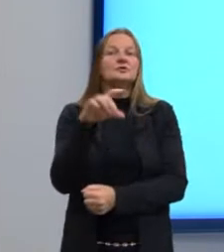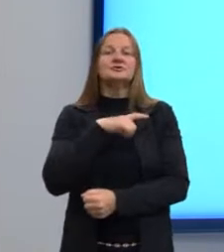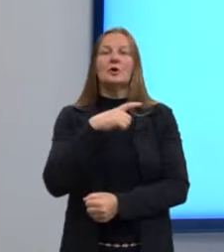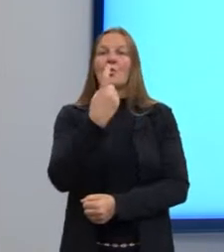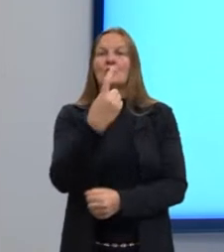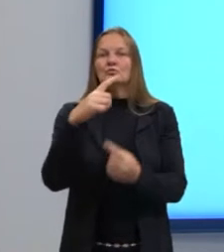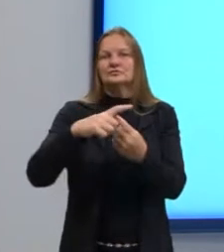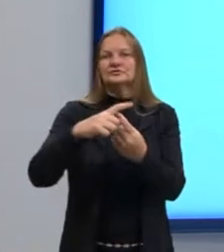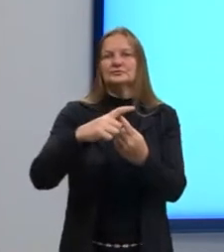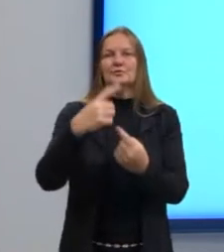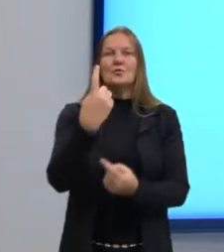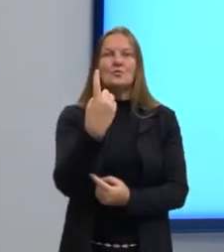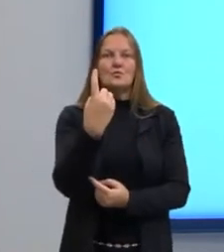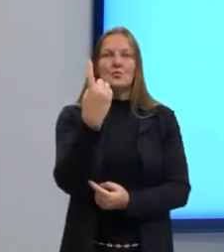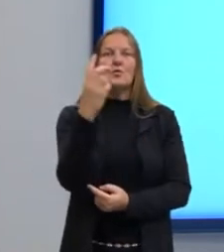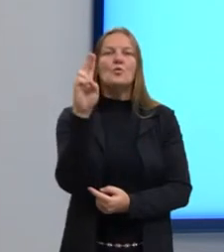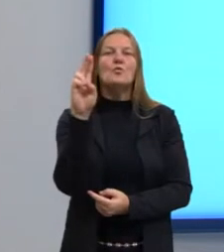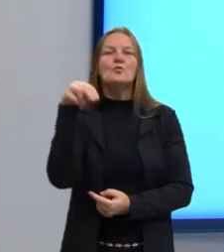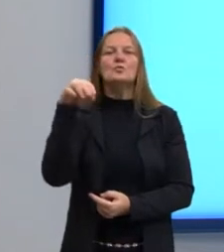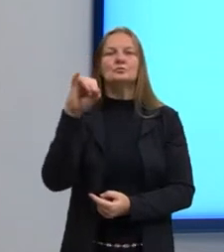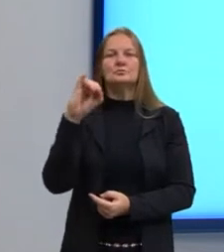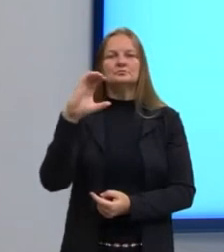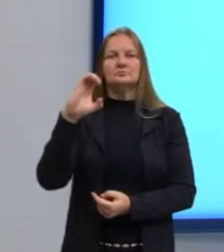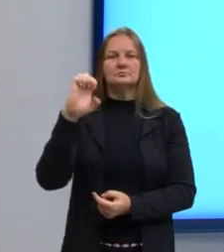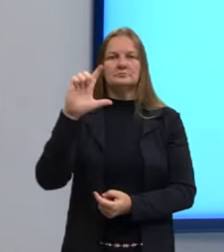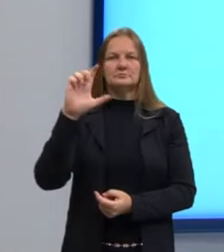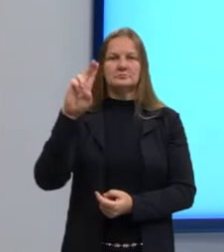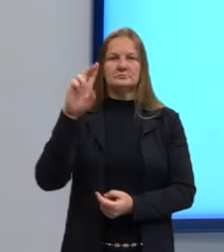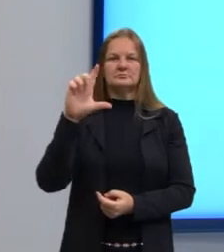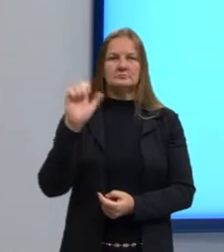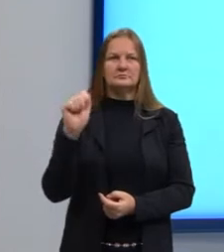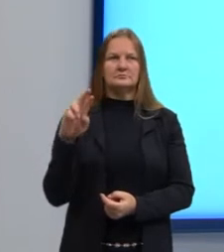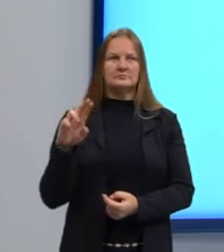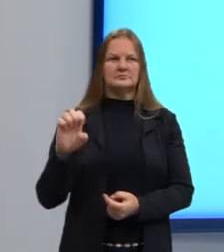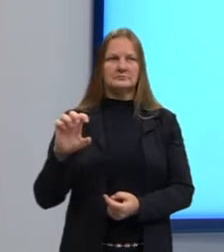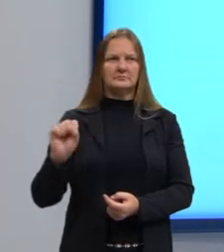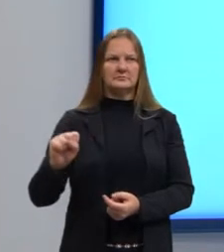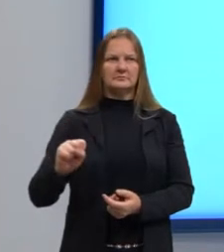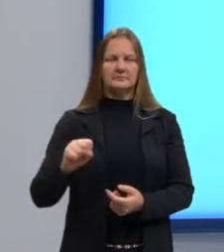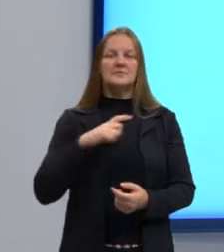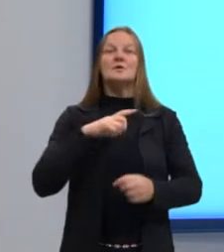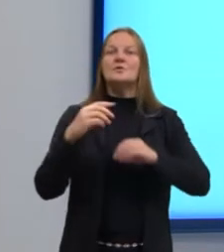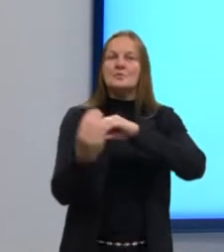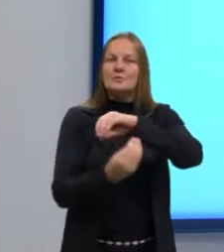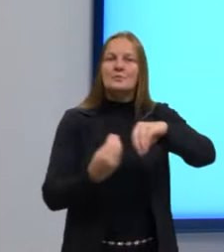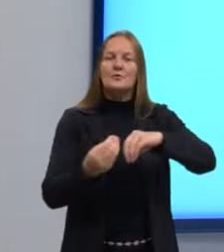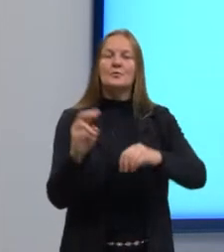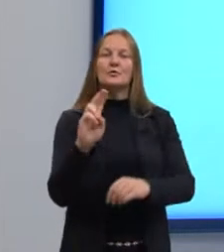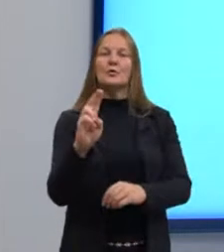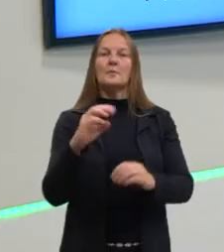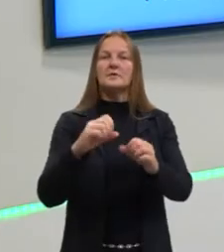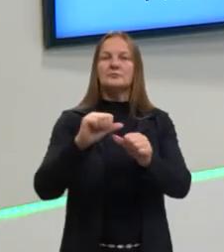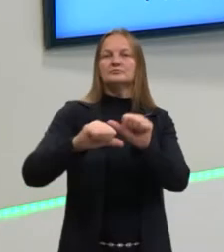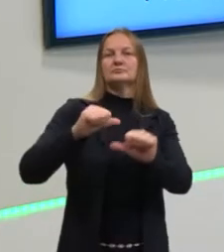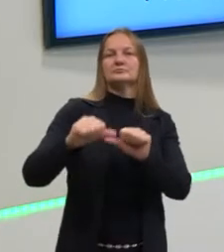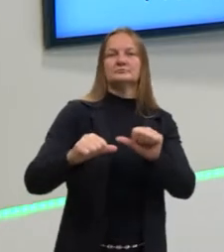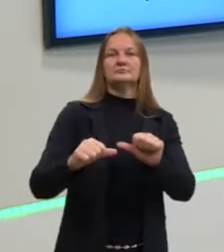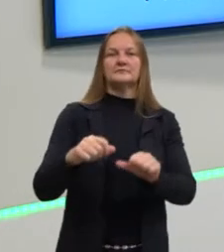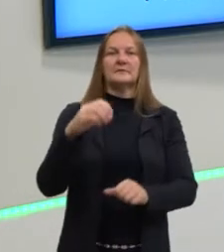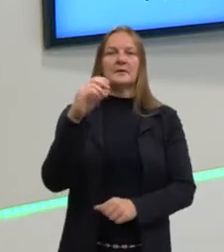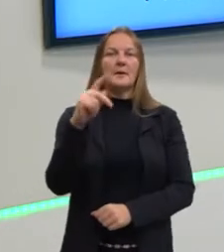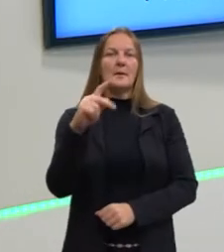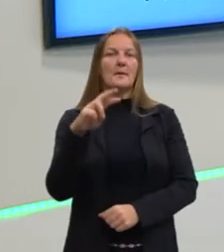Então, quando foram incluídas as algas pluricelulares, aí mudou o nome para Protoctista.